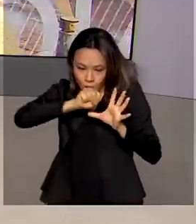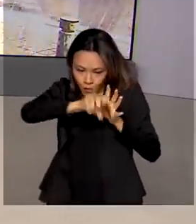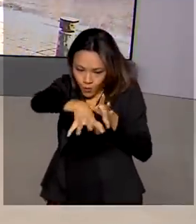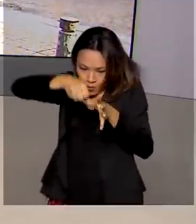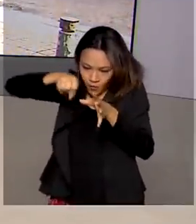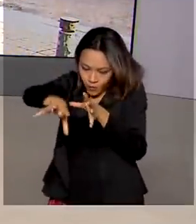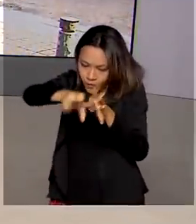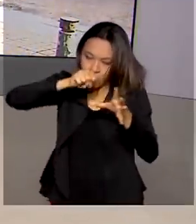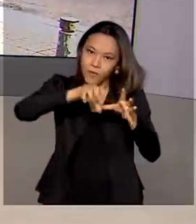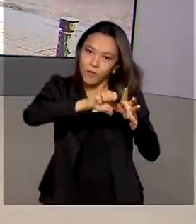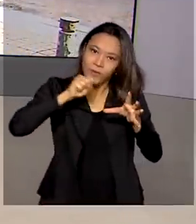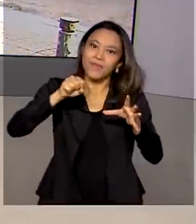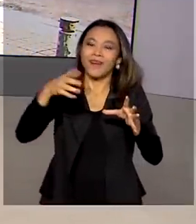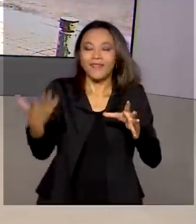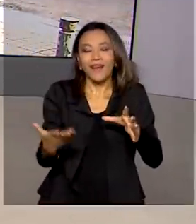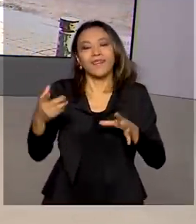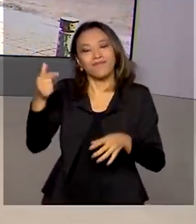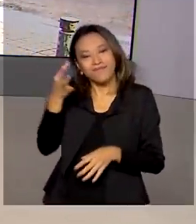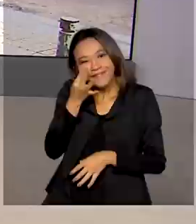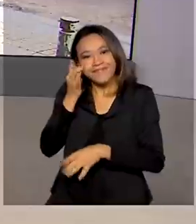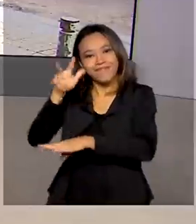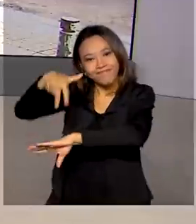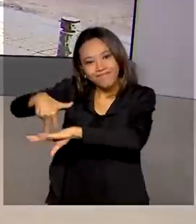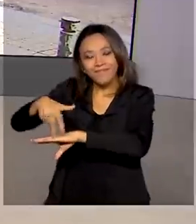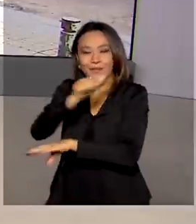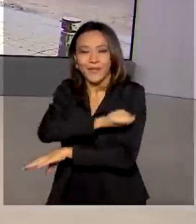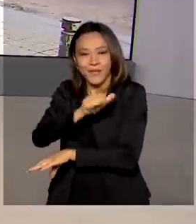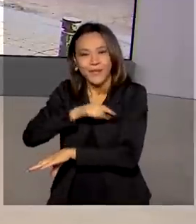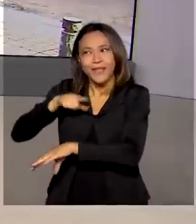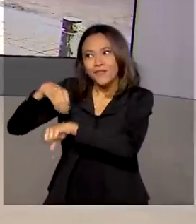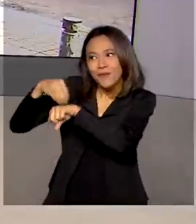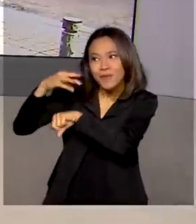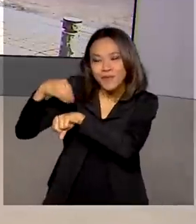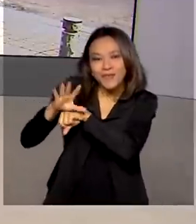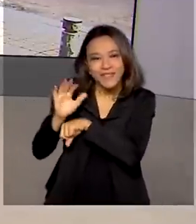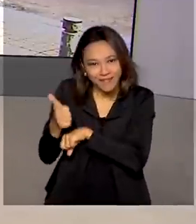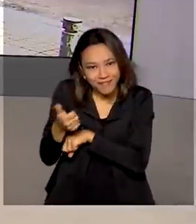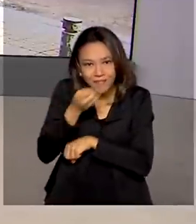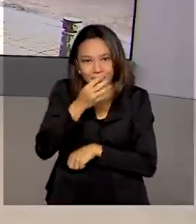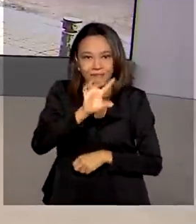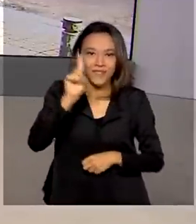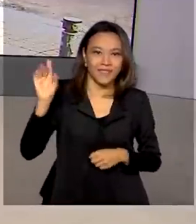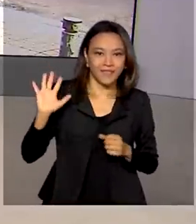repórter Tiago Pimenta está no Rio de Janeiro e tem mais informações para a gente. Né, Tiago? Bom dia.